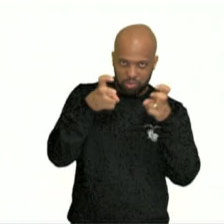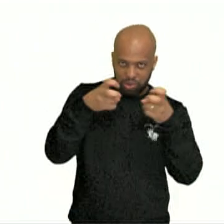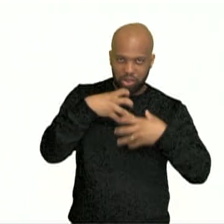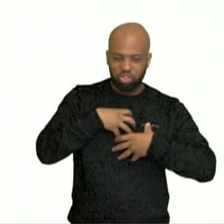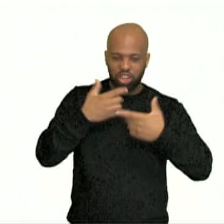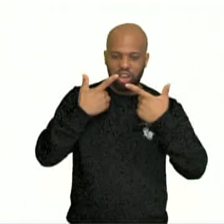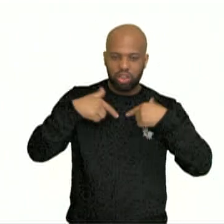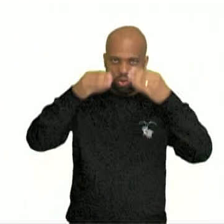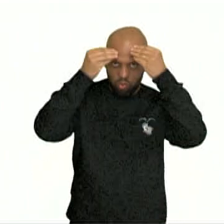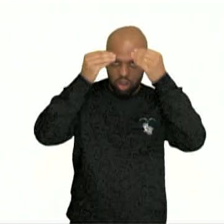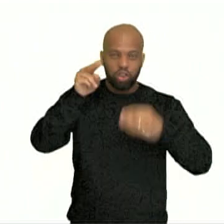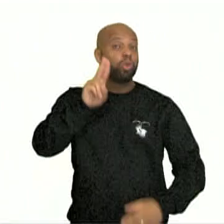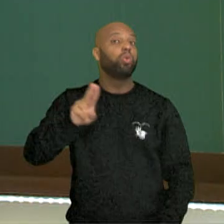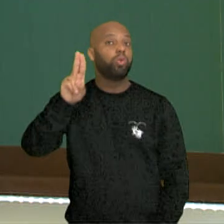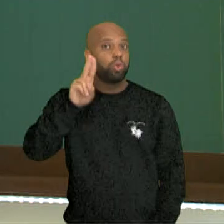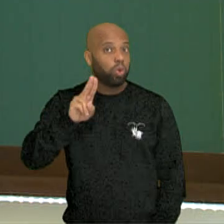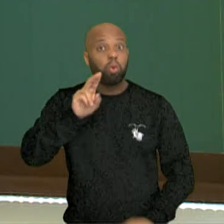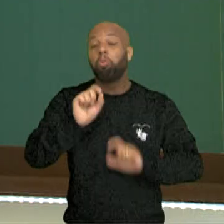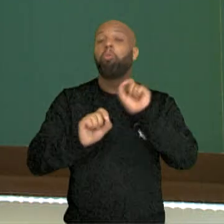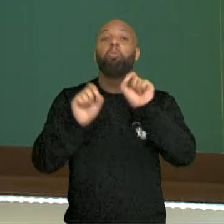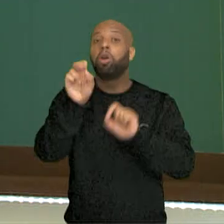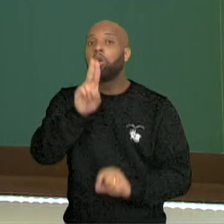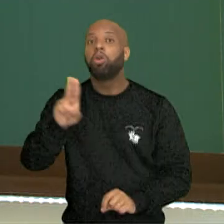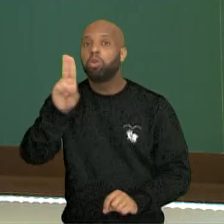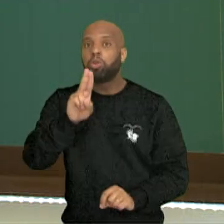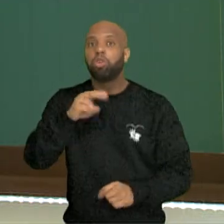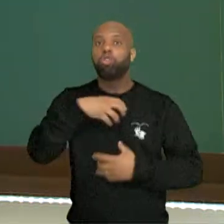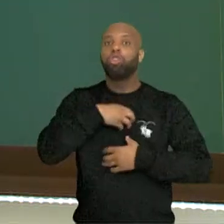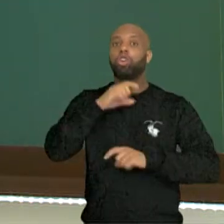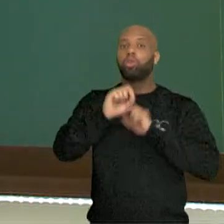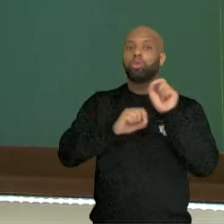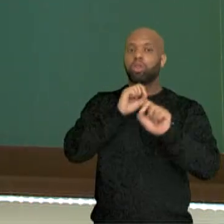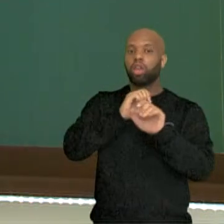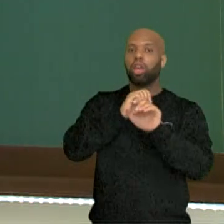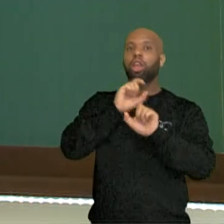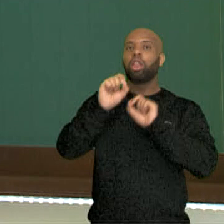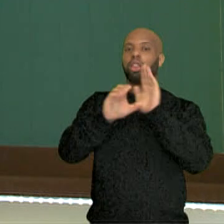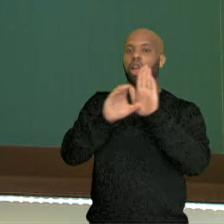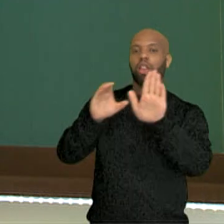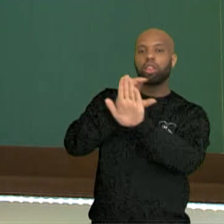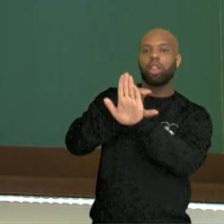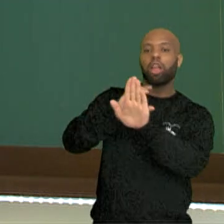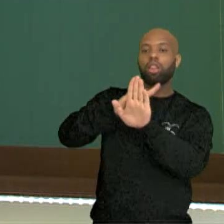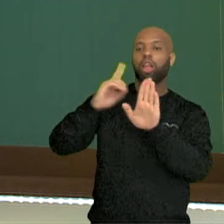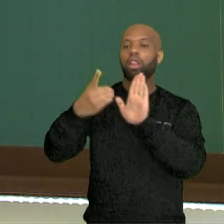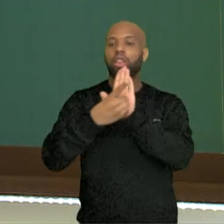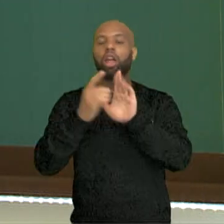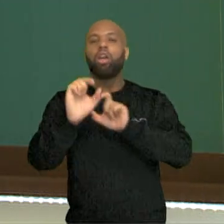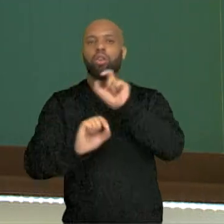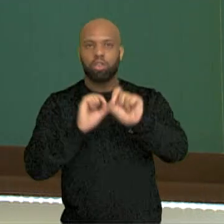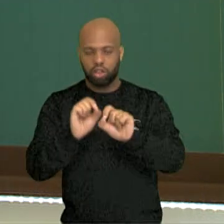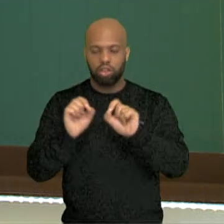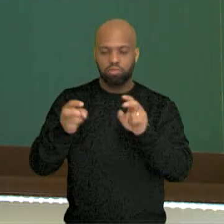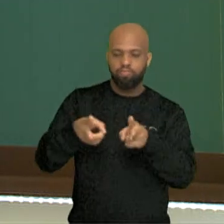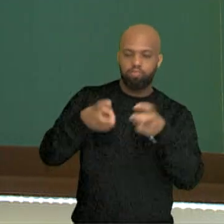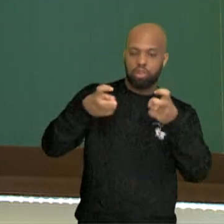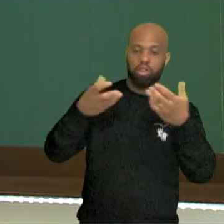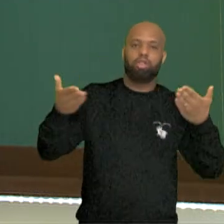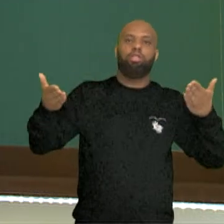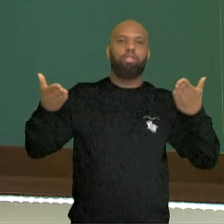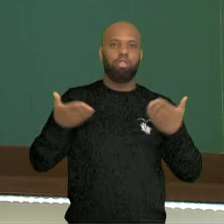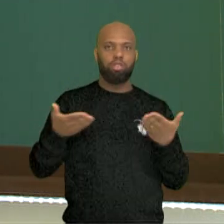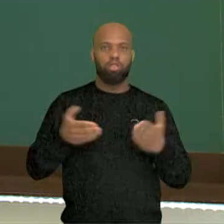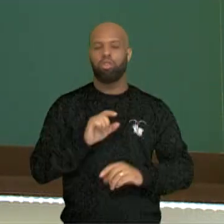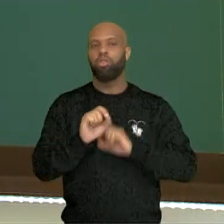utilizada? Foi a linguagem o quê? figurada ou a linguagem real? Percebemos, de modo geral,